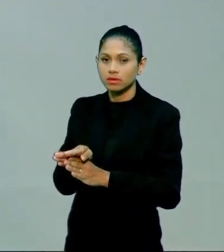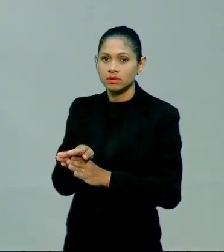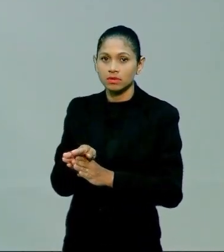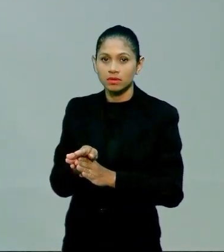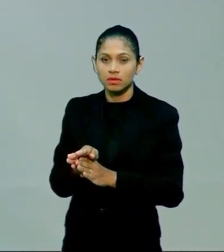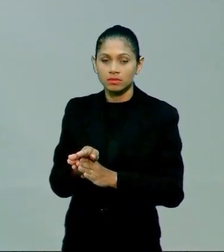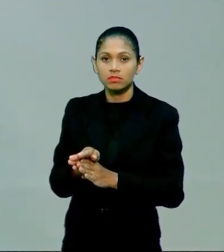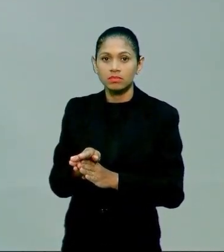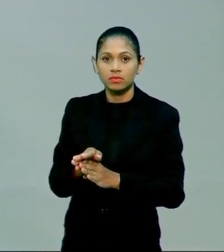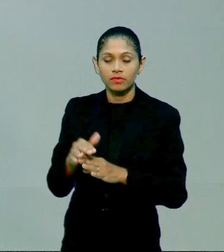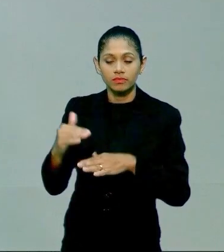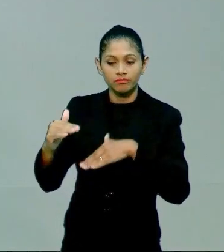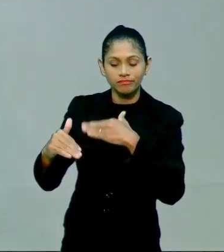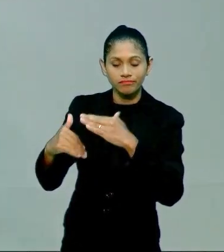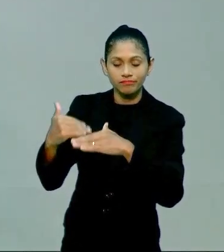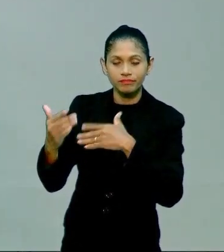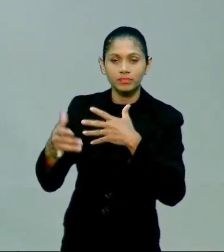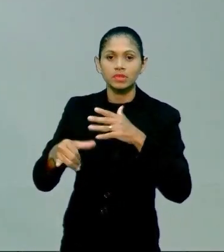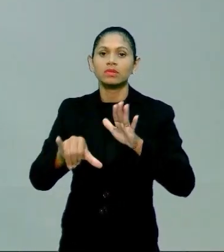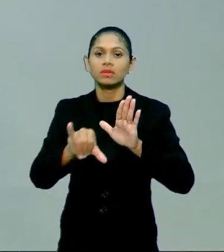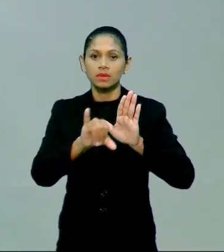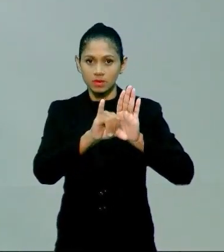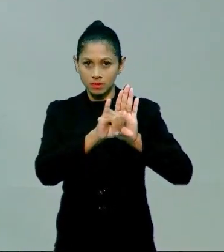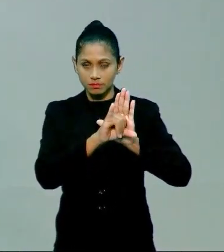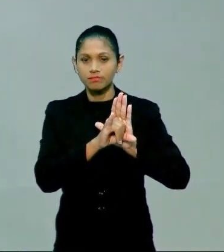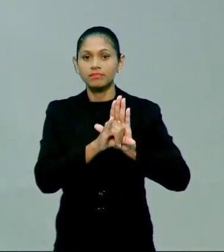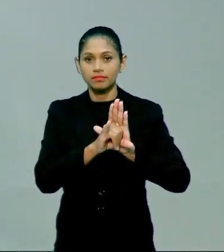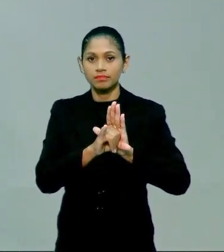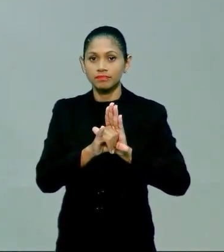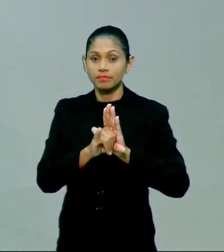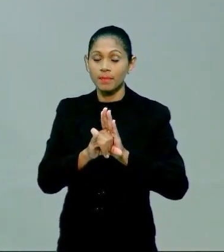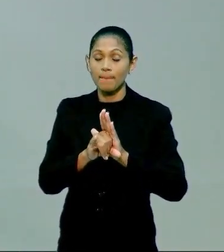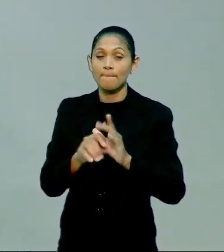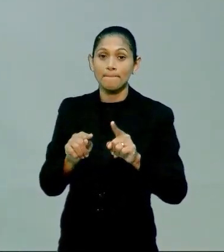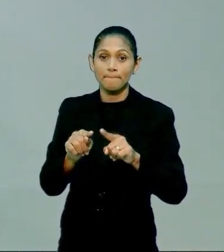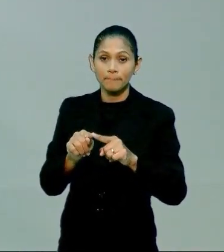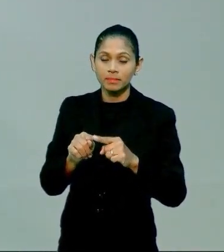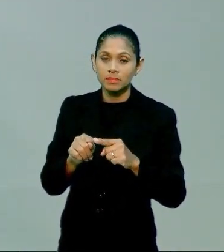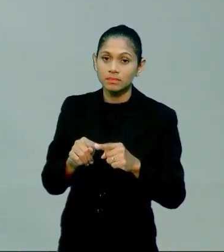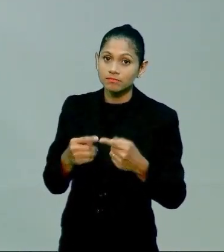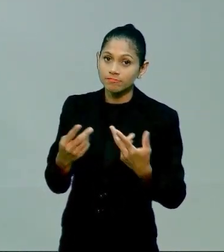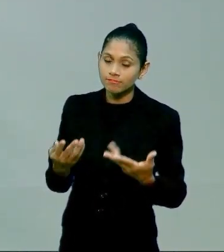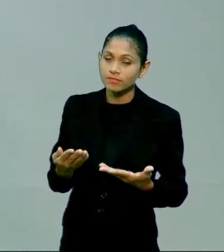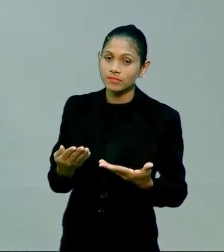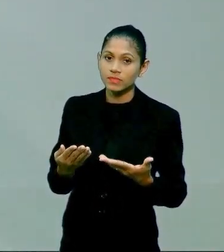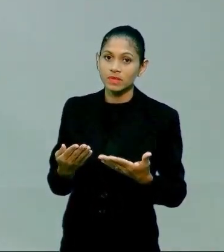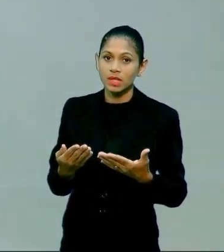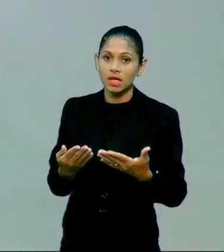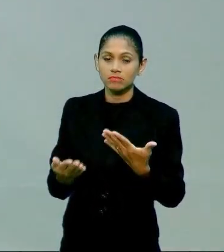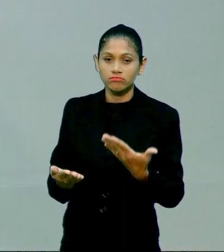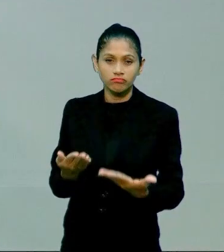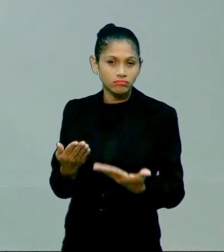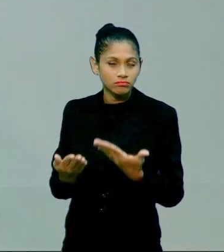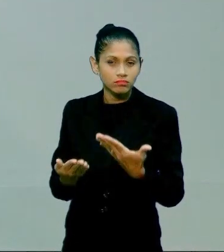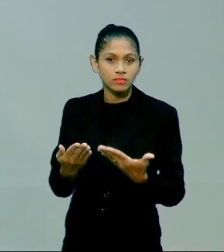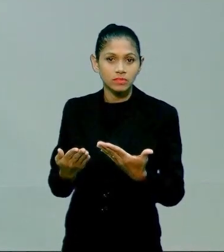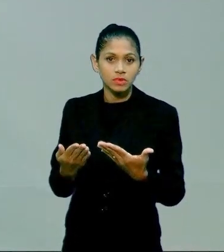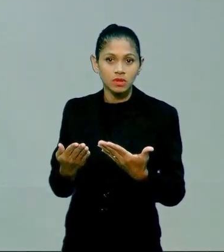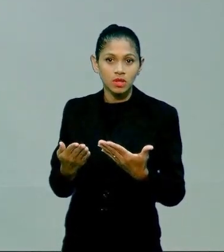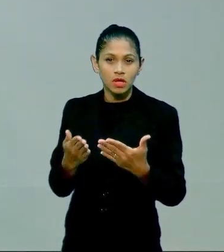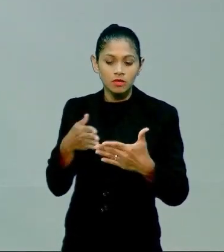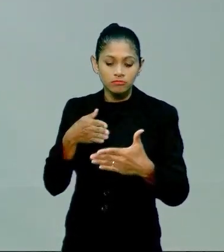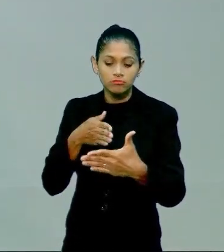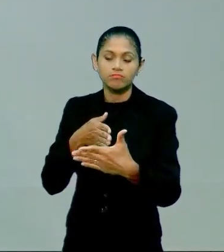na construção identitária, porém, a depender de como isso é feito, isso condiciona